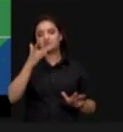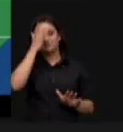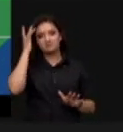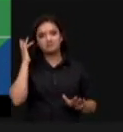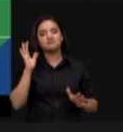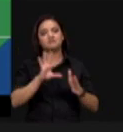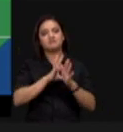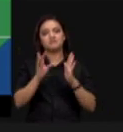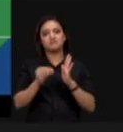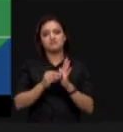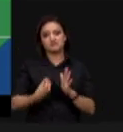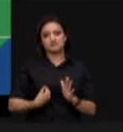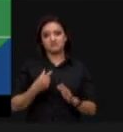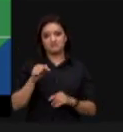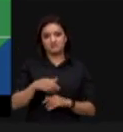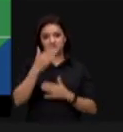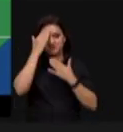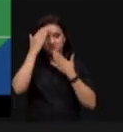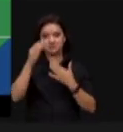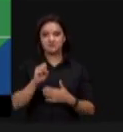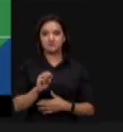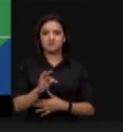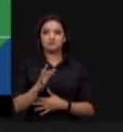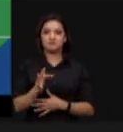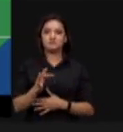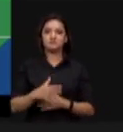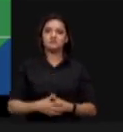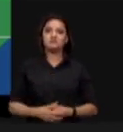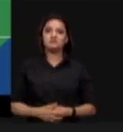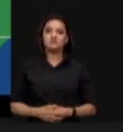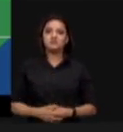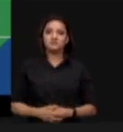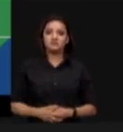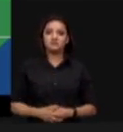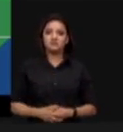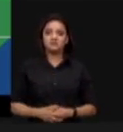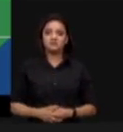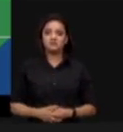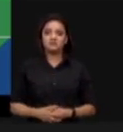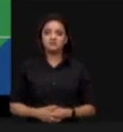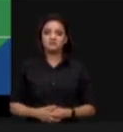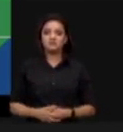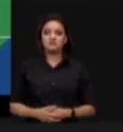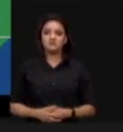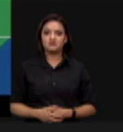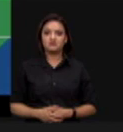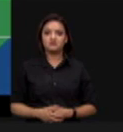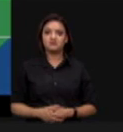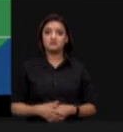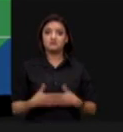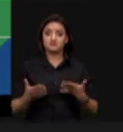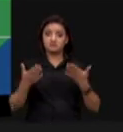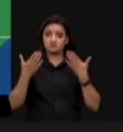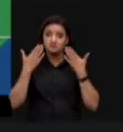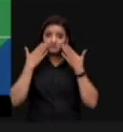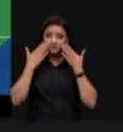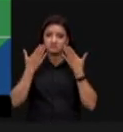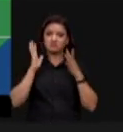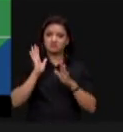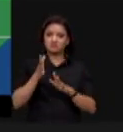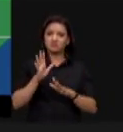existem então muito obrigado ao STF vamos aqui a nossa apresentação como esses números já foram